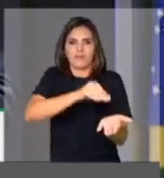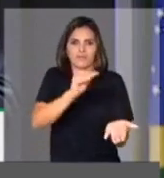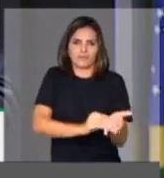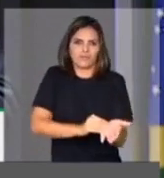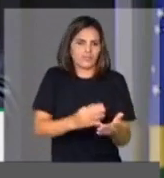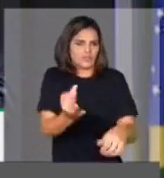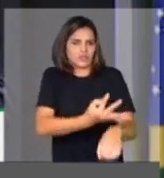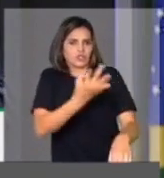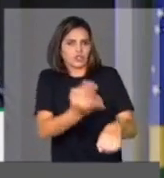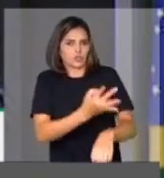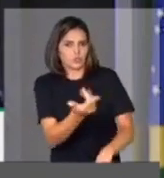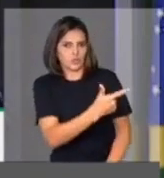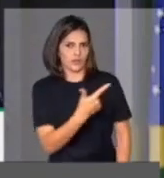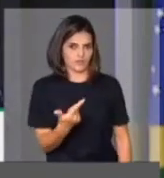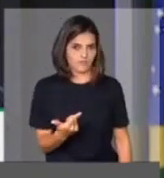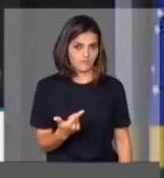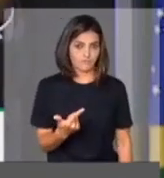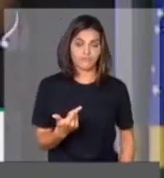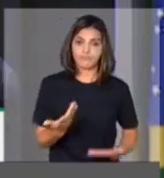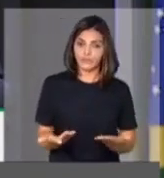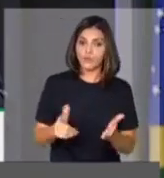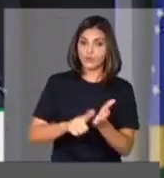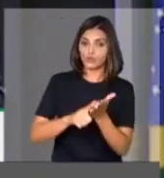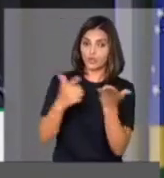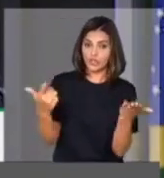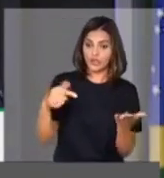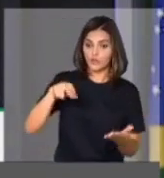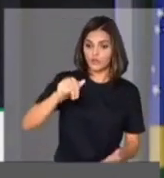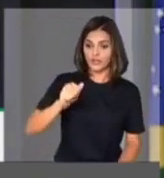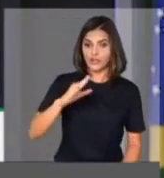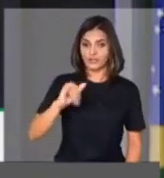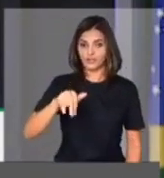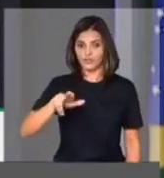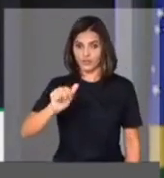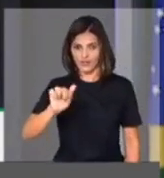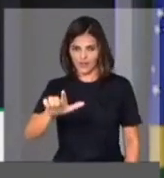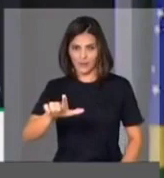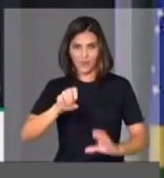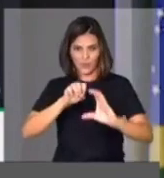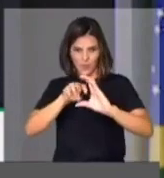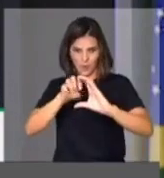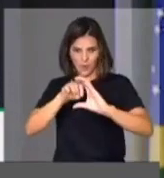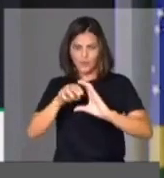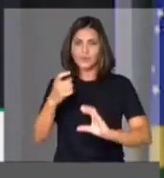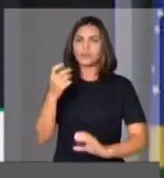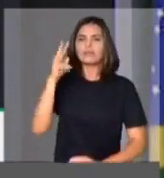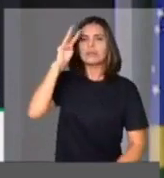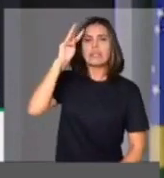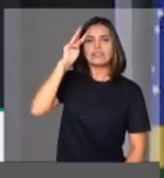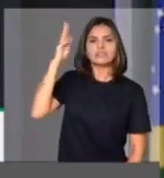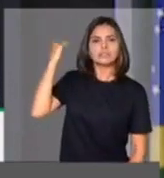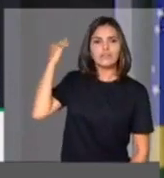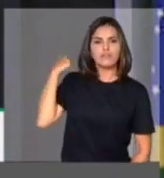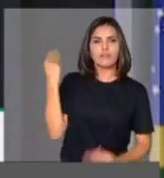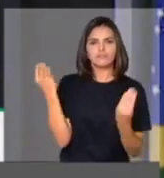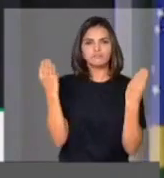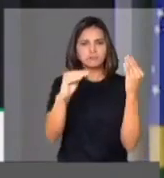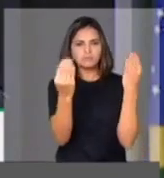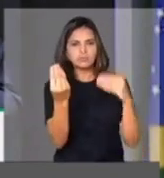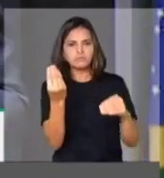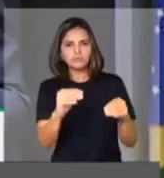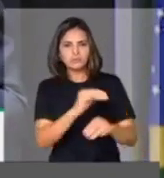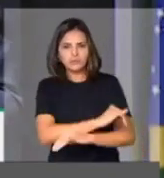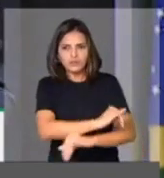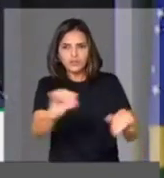Senhor Presidente, nobres colegas, o Jornal Nacional vinculou na última terça-feira notícias referentes às falas do atual ministro da